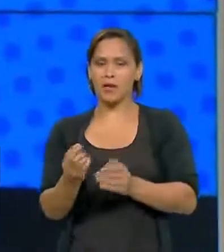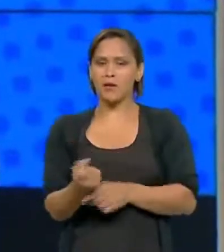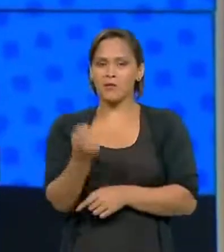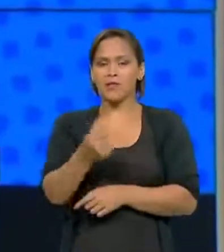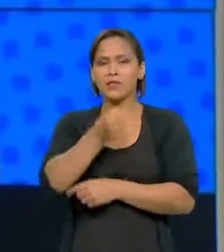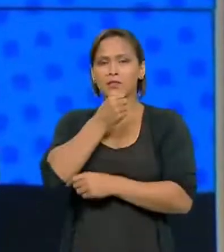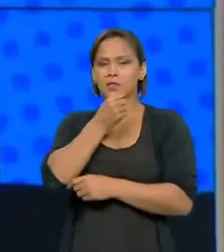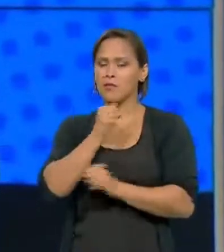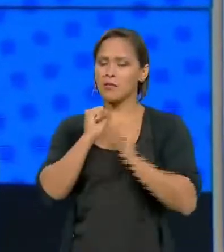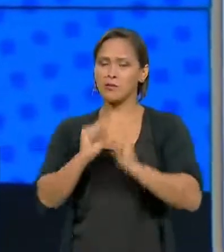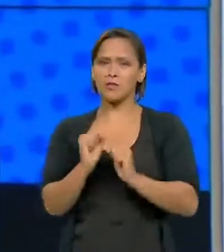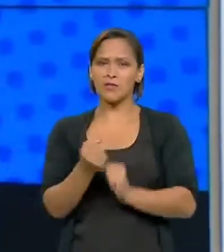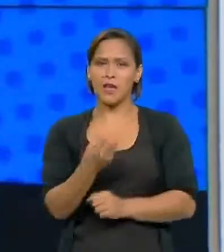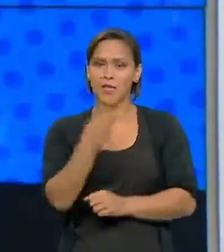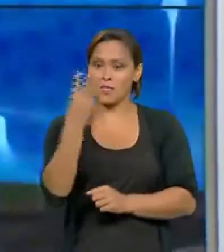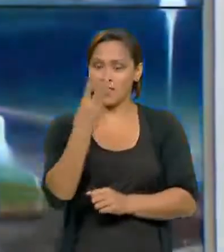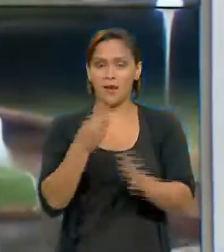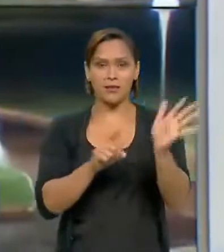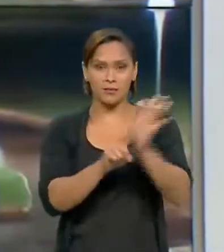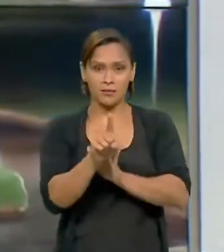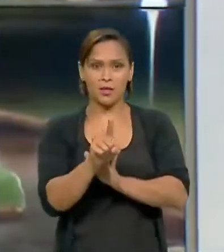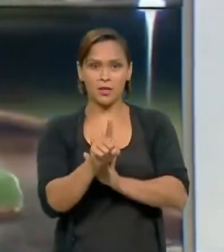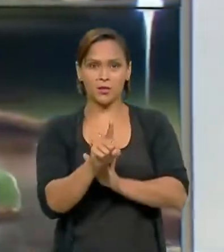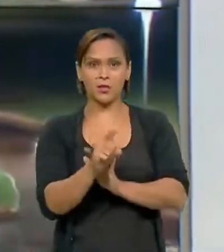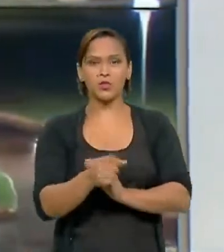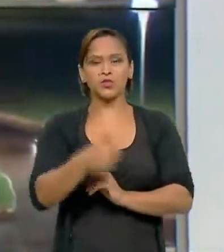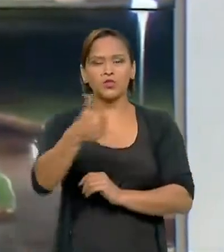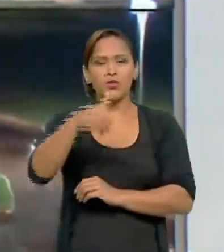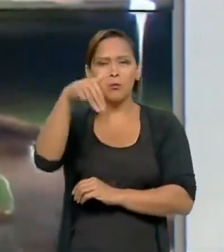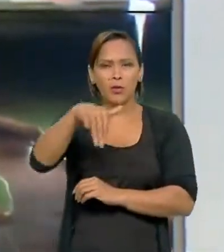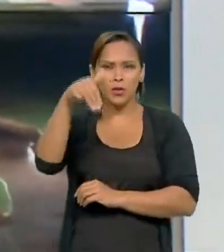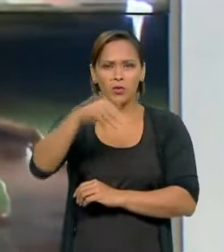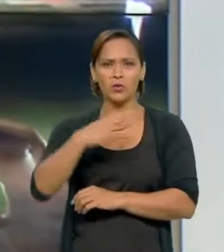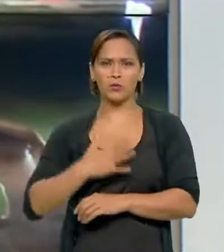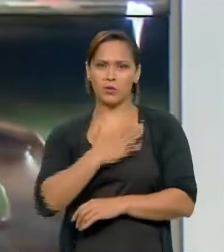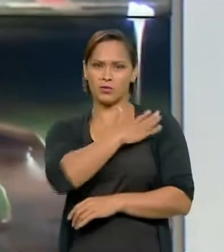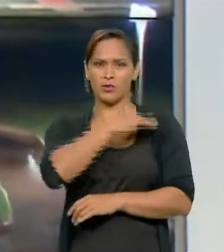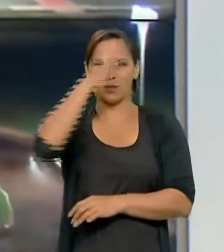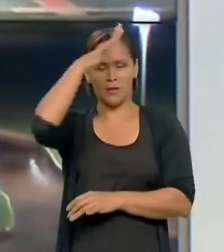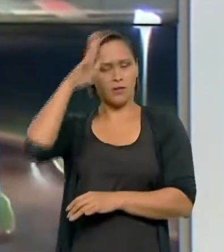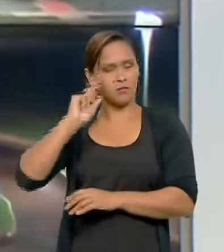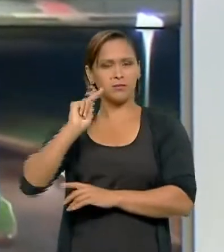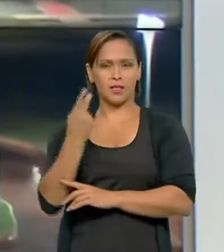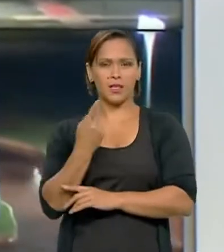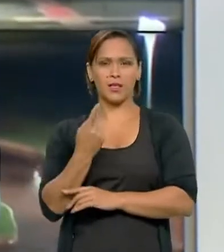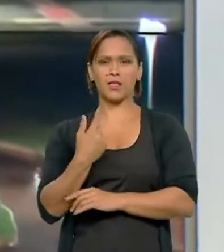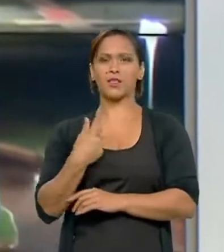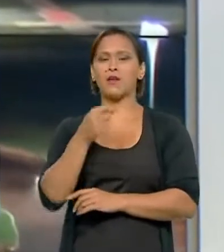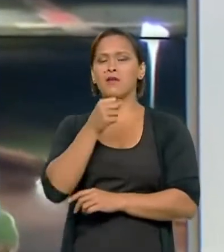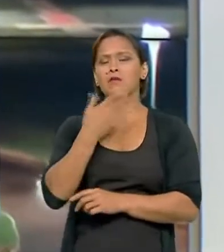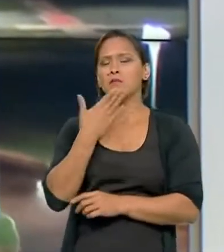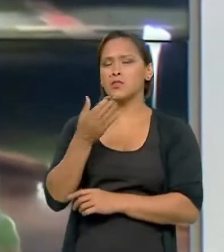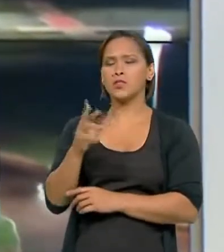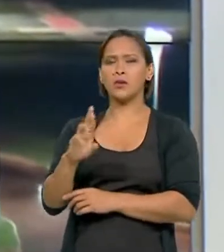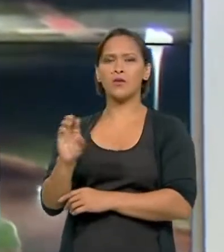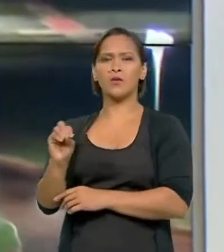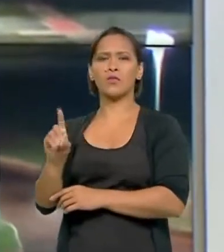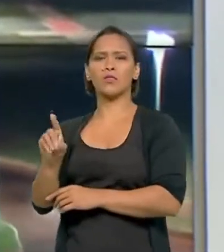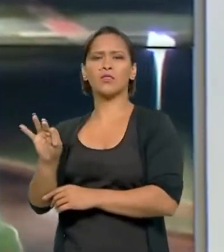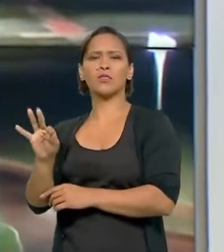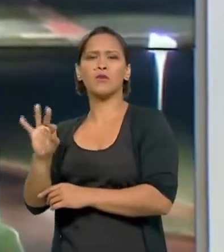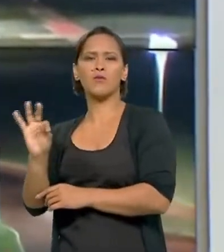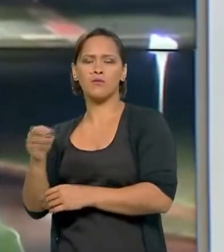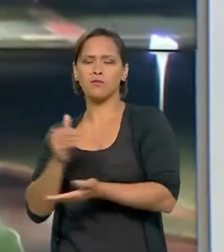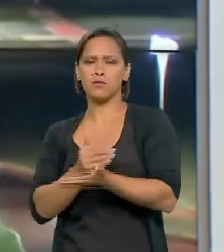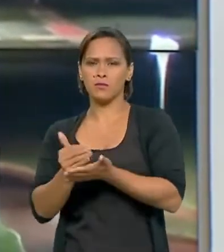jornalista vai poder fazer até três perguntas de um minuto para o general Heleno. Então, eu vou pedir para que o Rodolfo Costa comece. Qual que é a sua pergunta